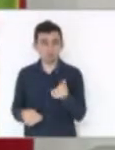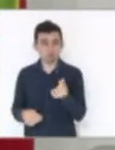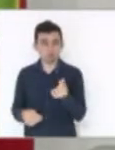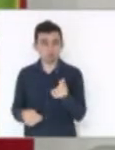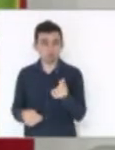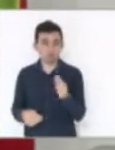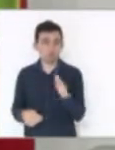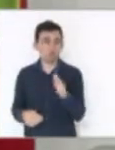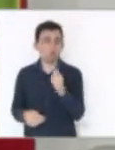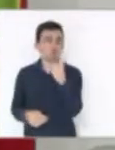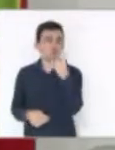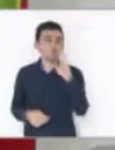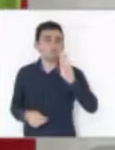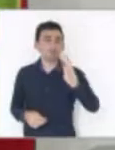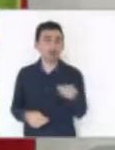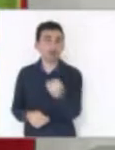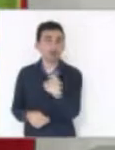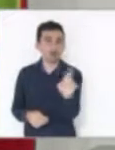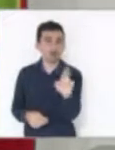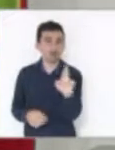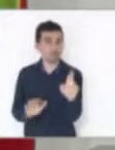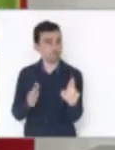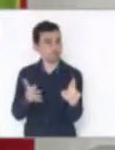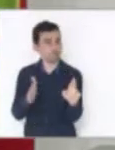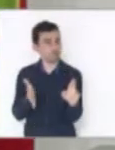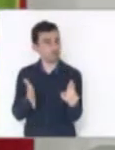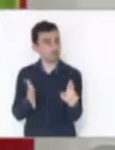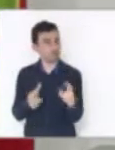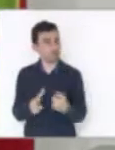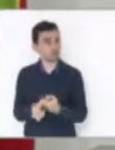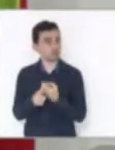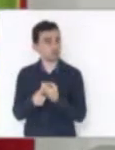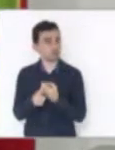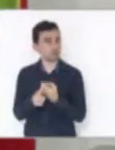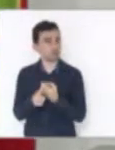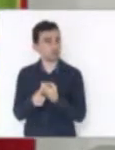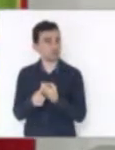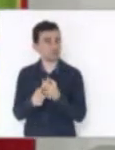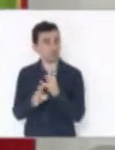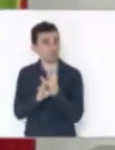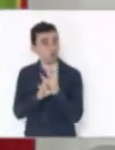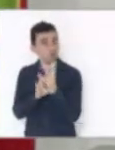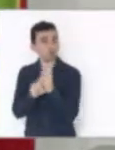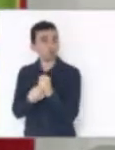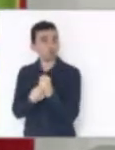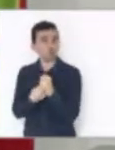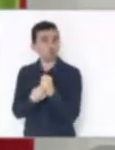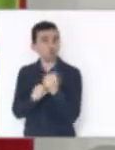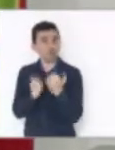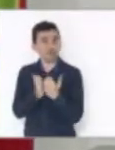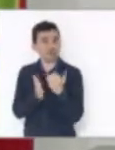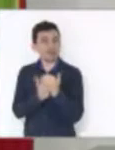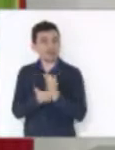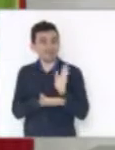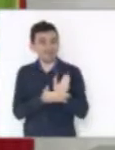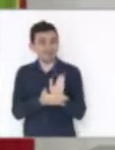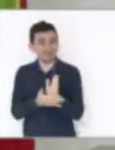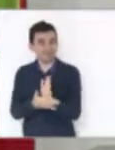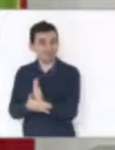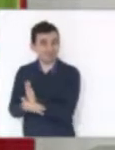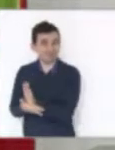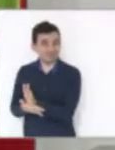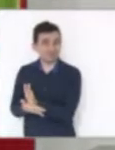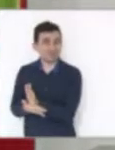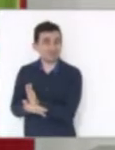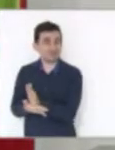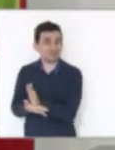informalmente é de um bilhão de reais. Somado-se a isso, soma-se a isso, os financiamentos que vão ter que começar